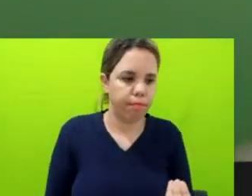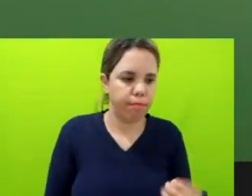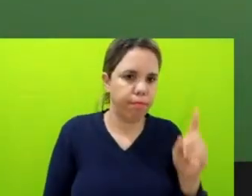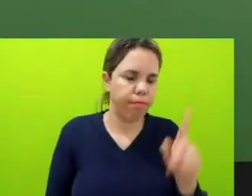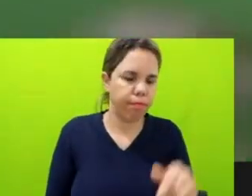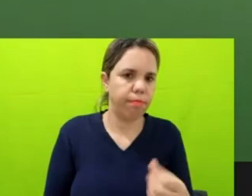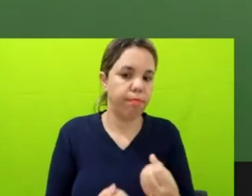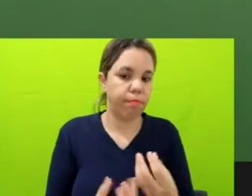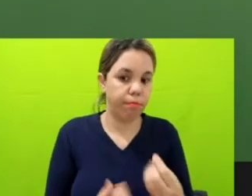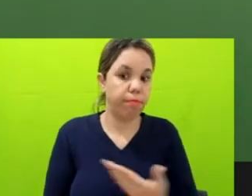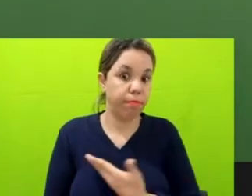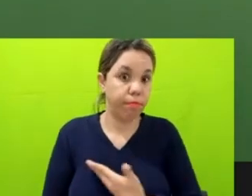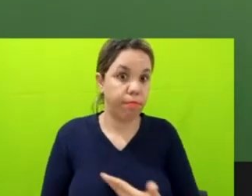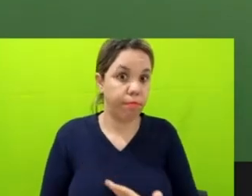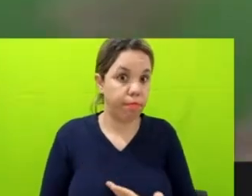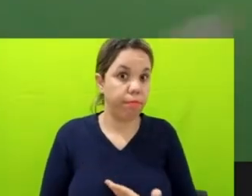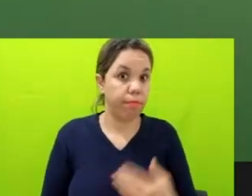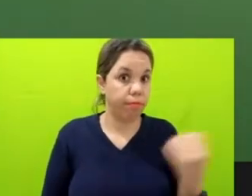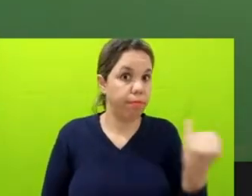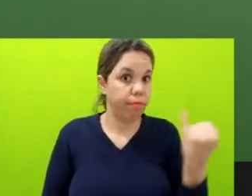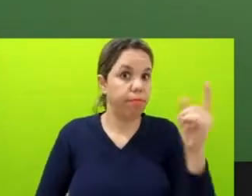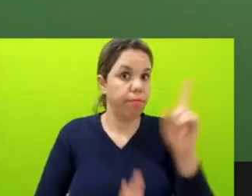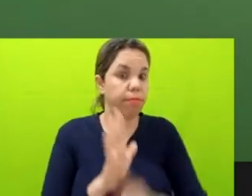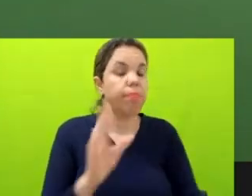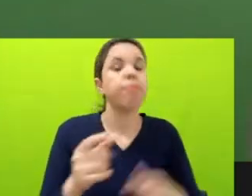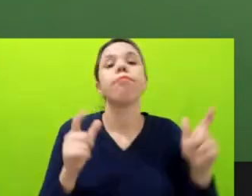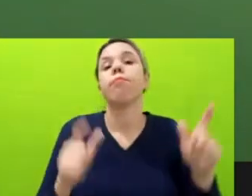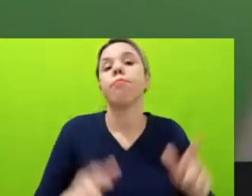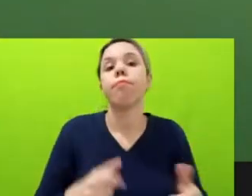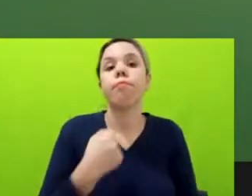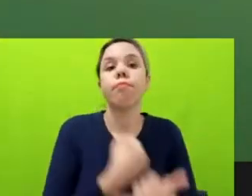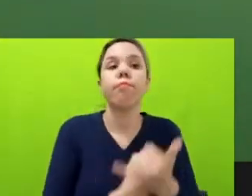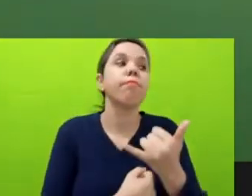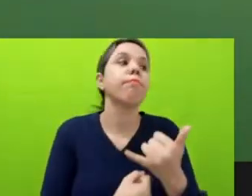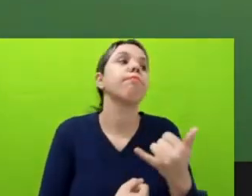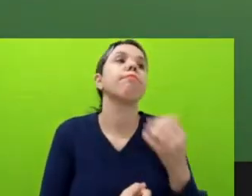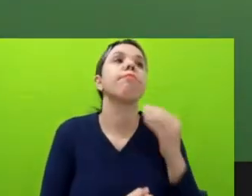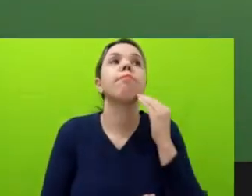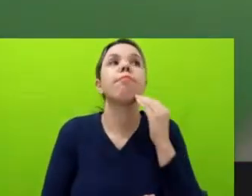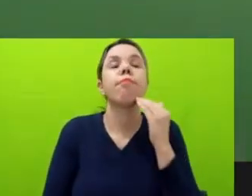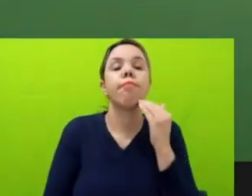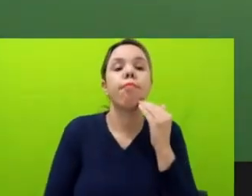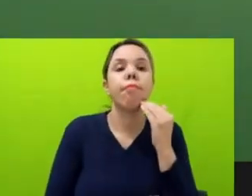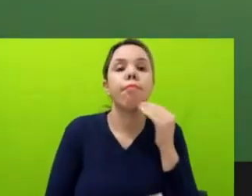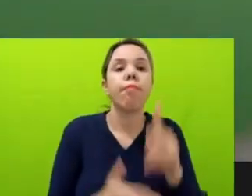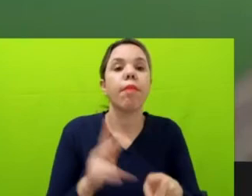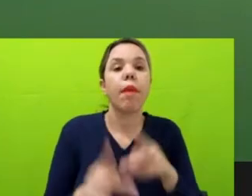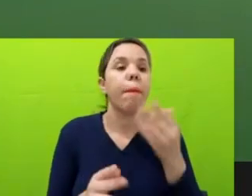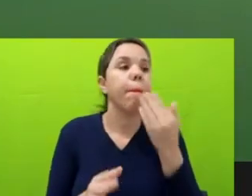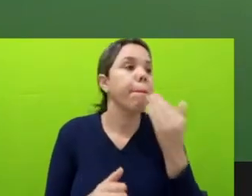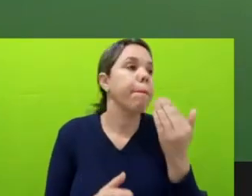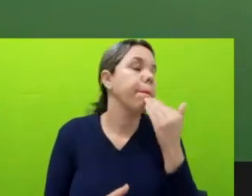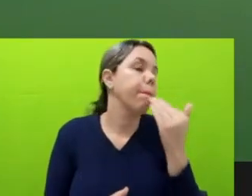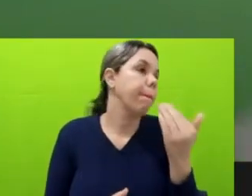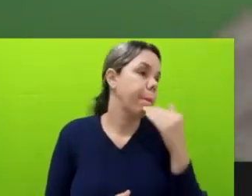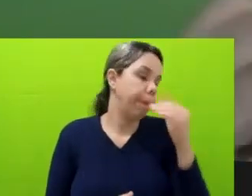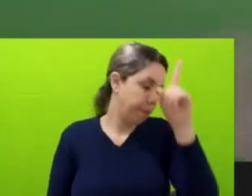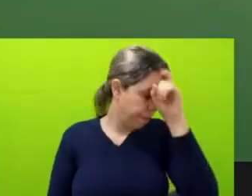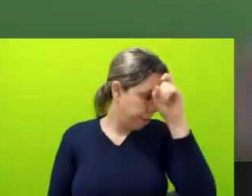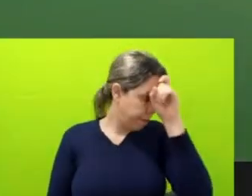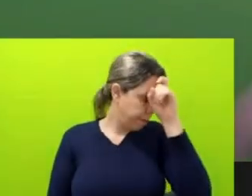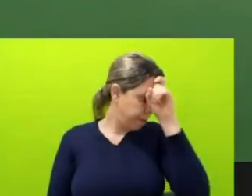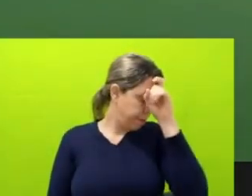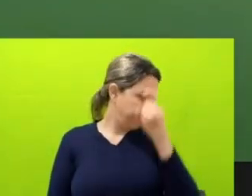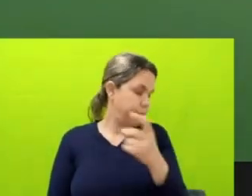isso, para mostrar ao público aonde estavam as falhas, porque as pessoas bateram tanto nas portas do hospital ali em 2020, principalmente a partir